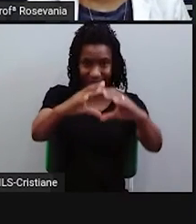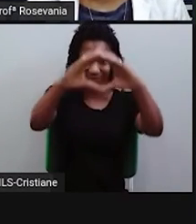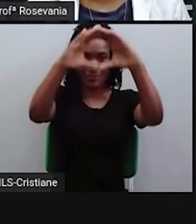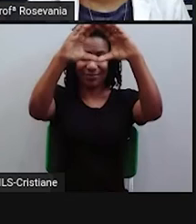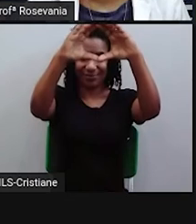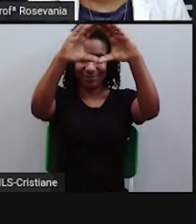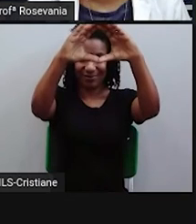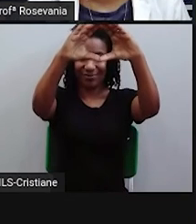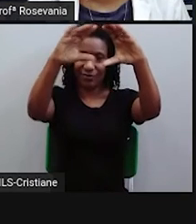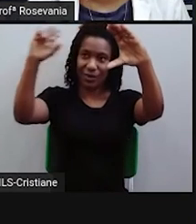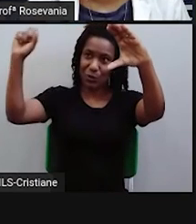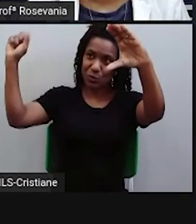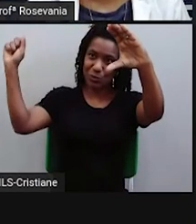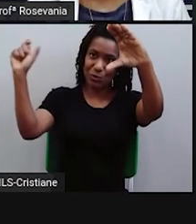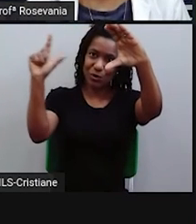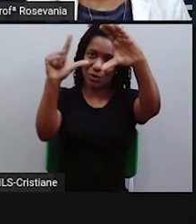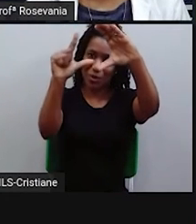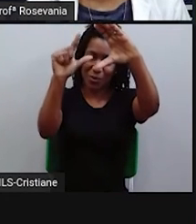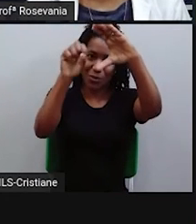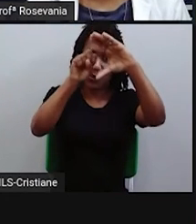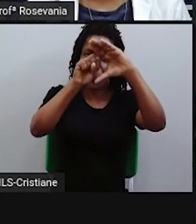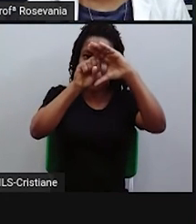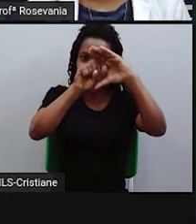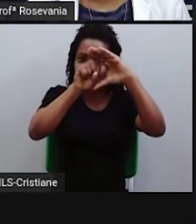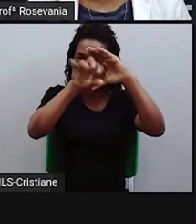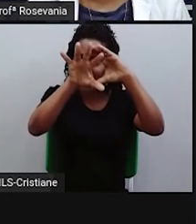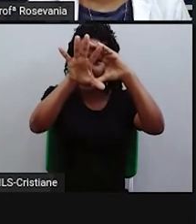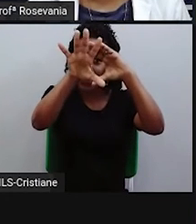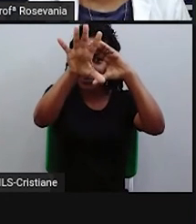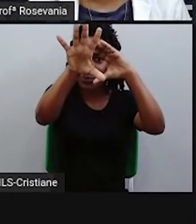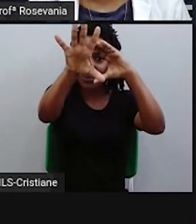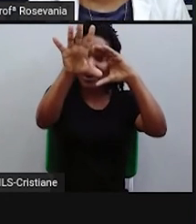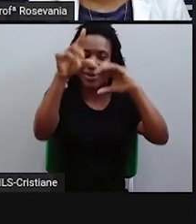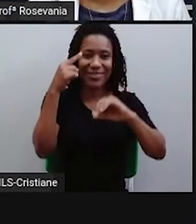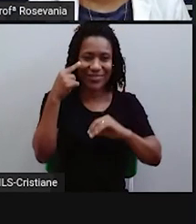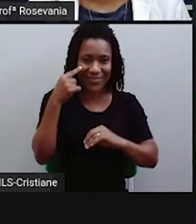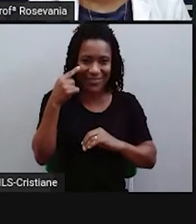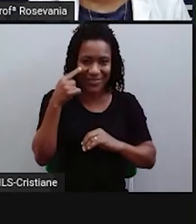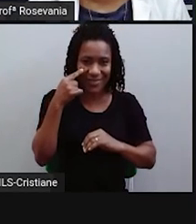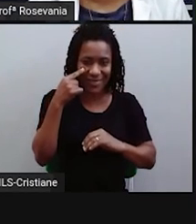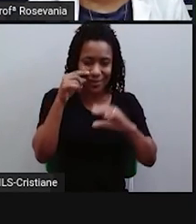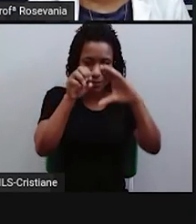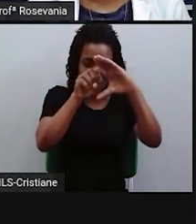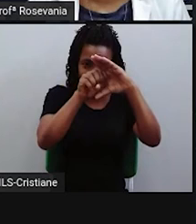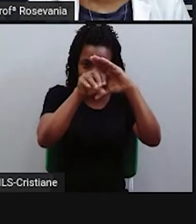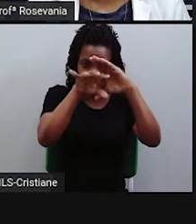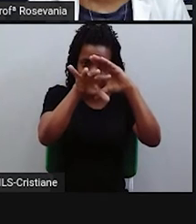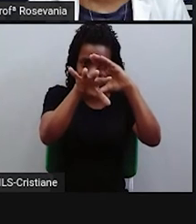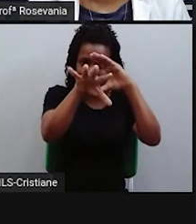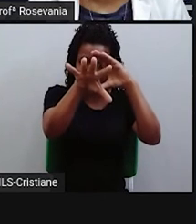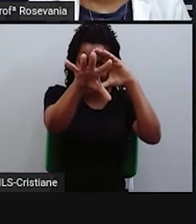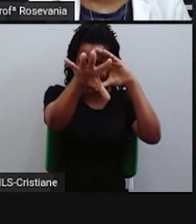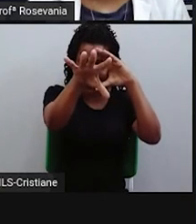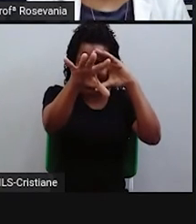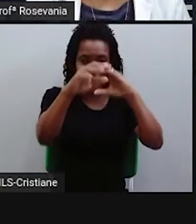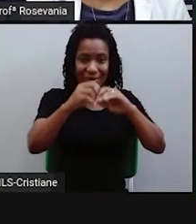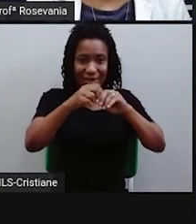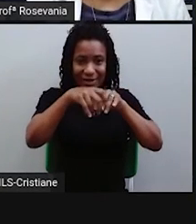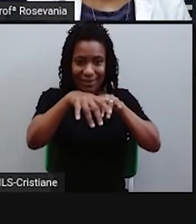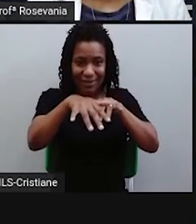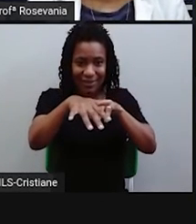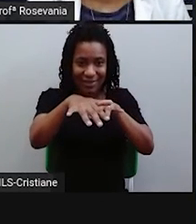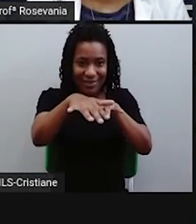aqui dentro desse círculo e gera uma linha, né, assim, enorme da iluminação dessa linha,